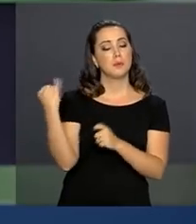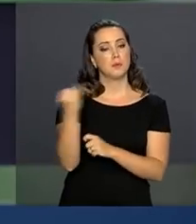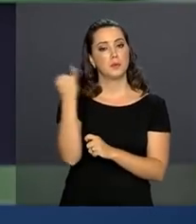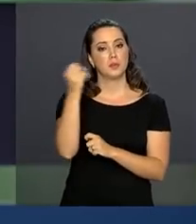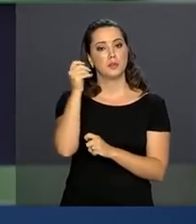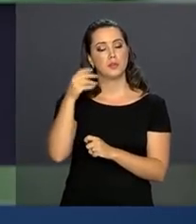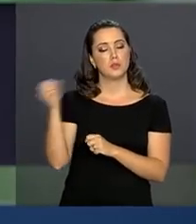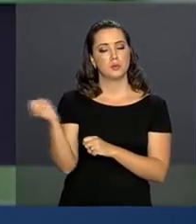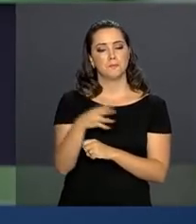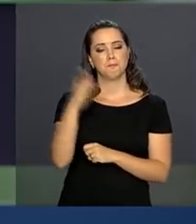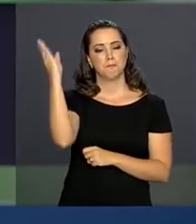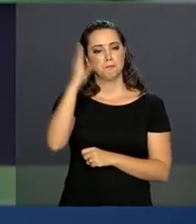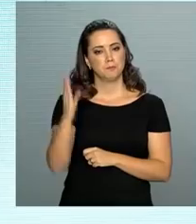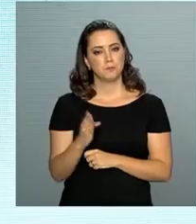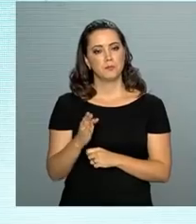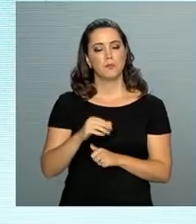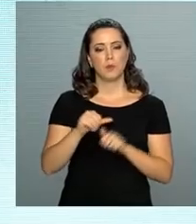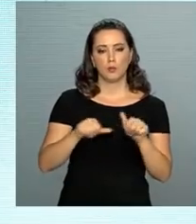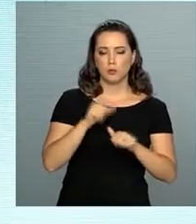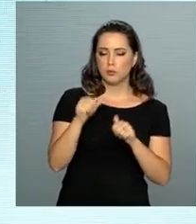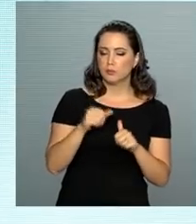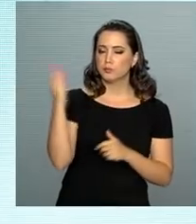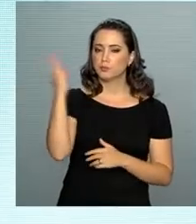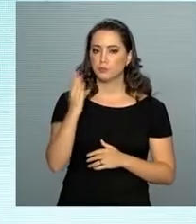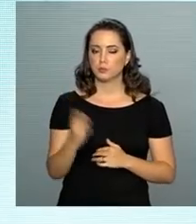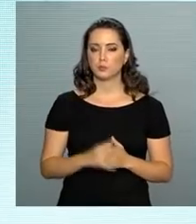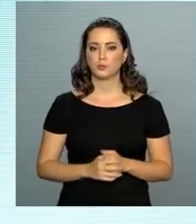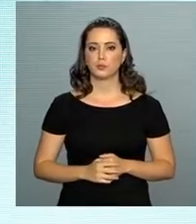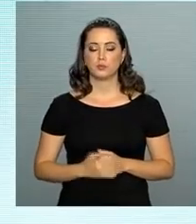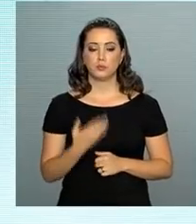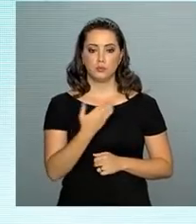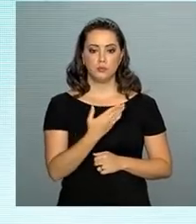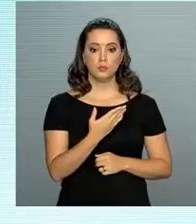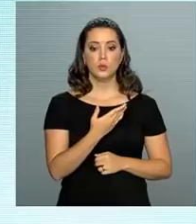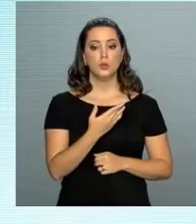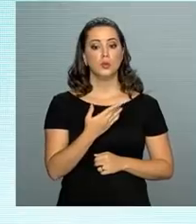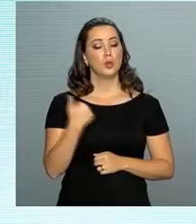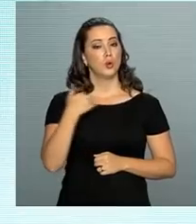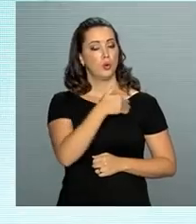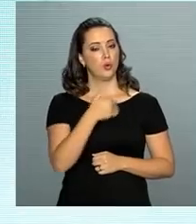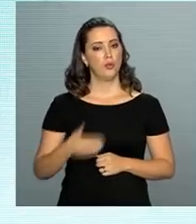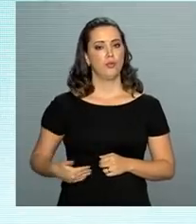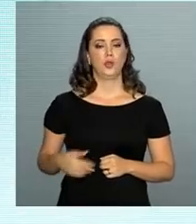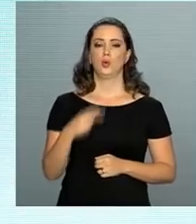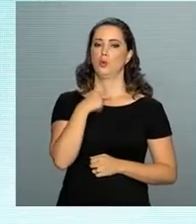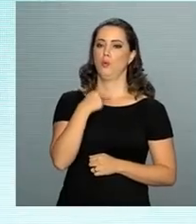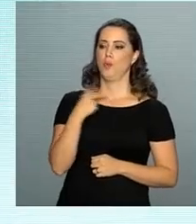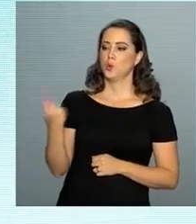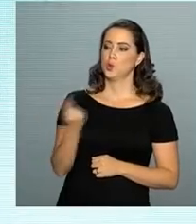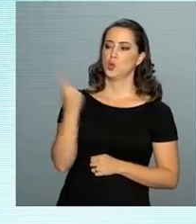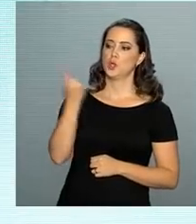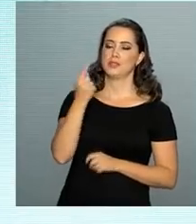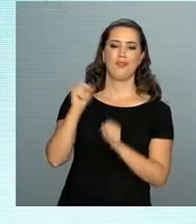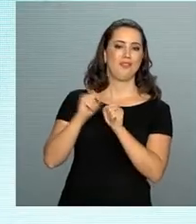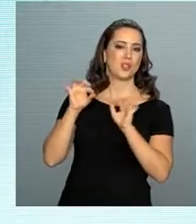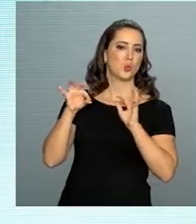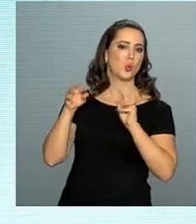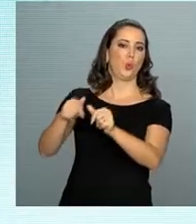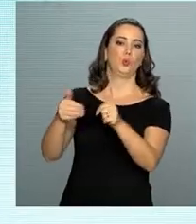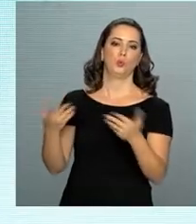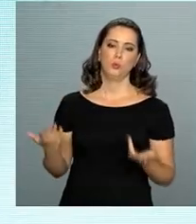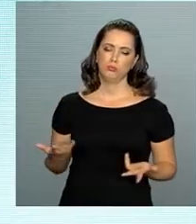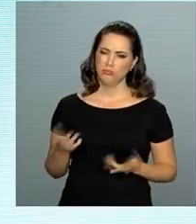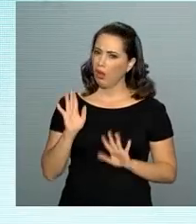modernizar o Brasil. O Estado não pode fazer tudo por conta própria. O que deve haver